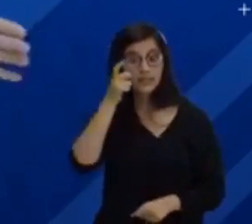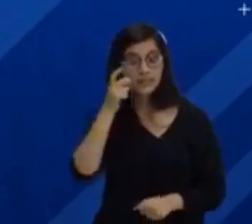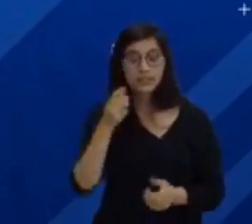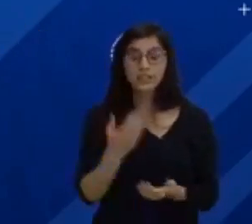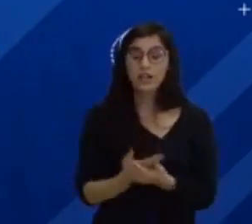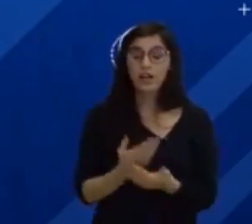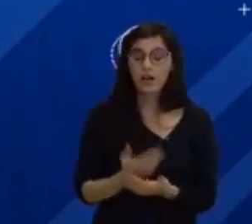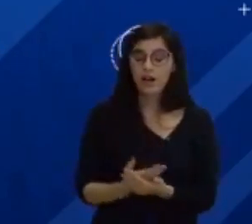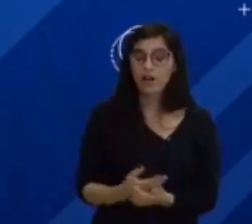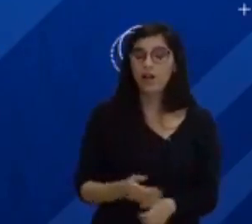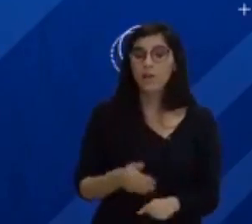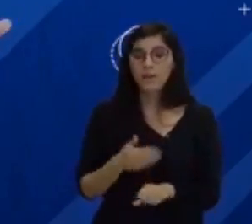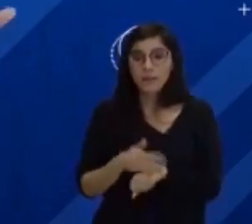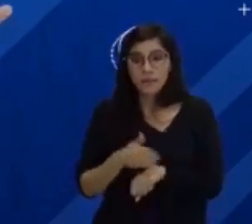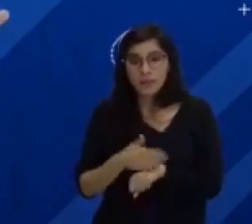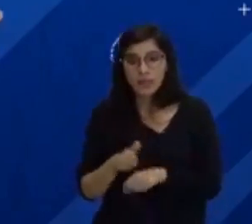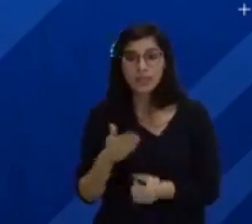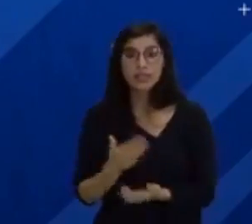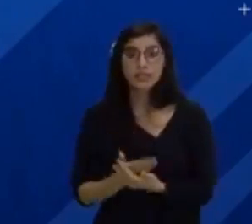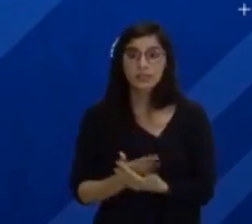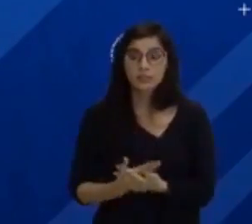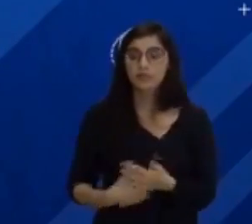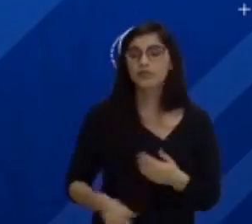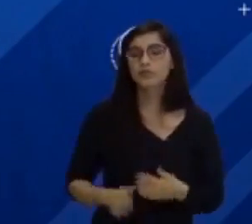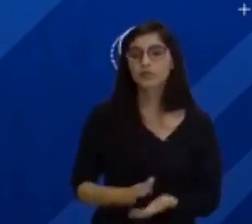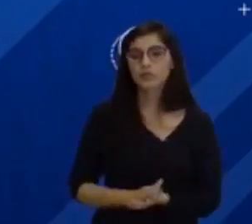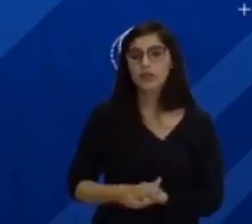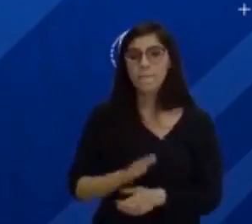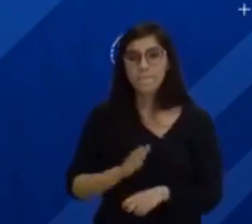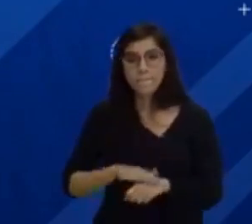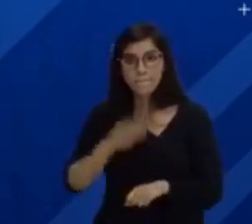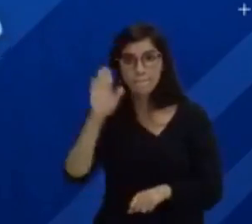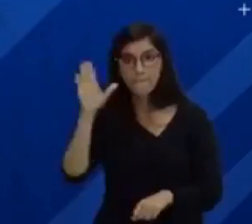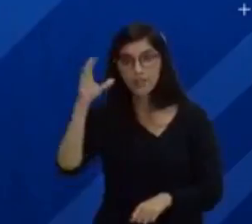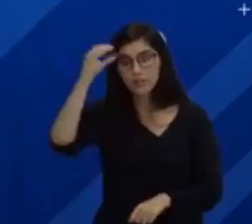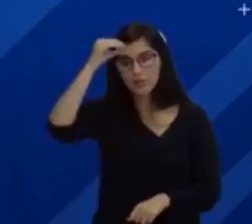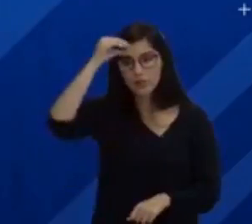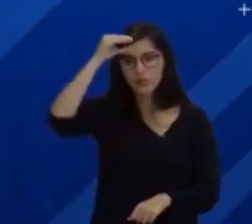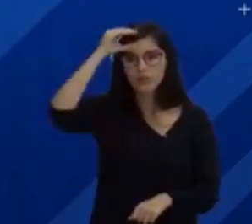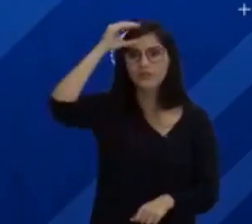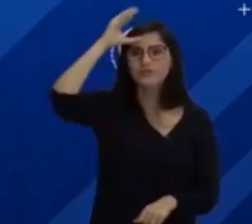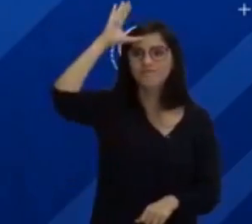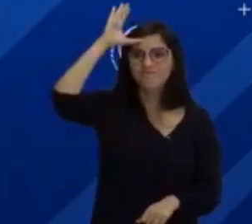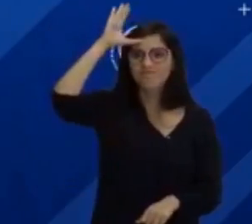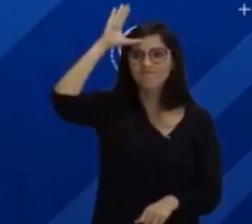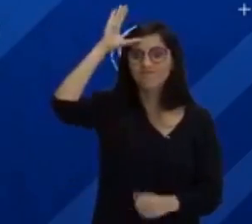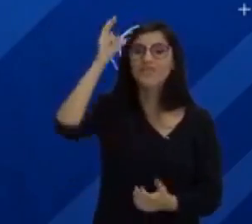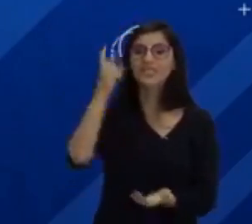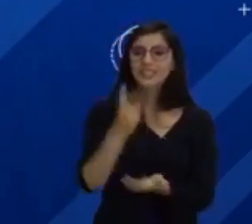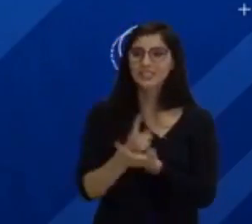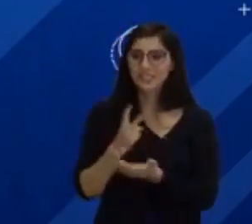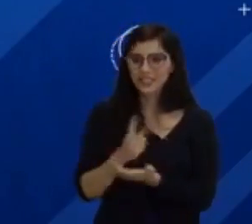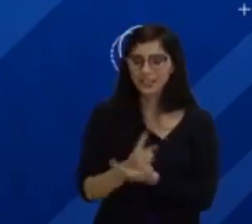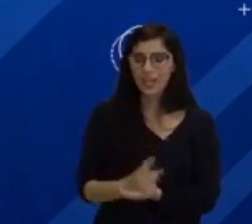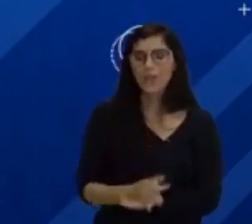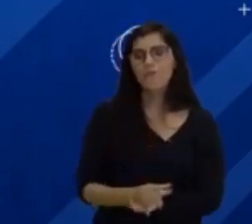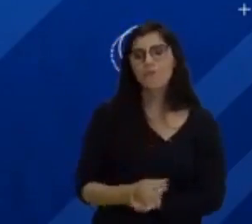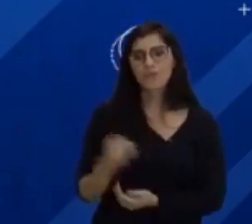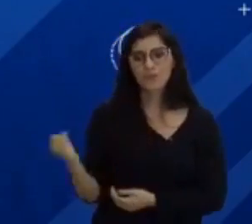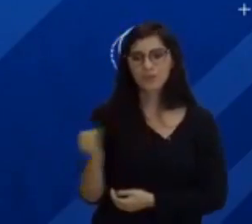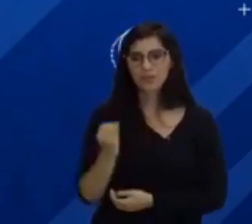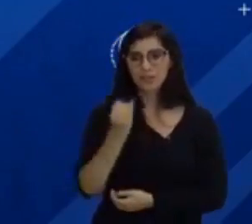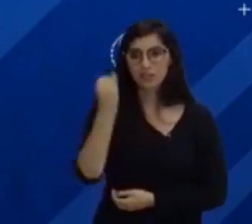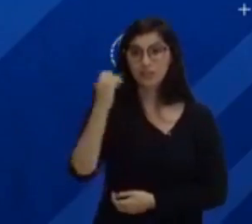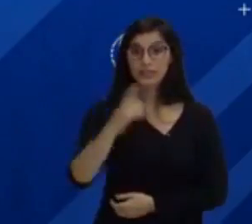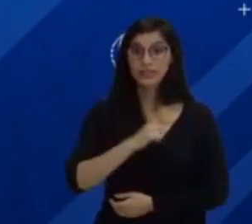mantenha esse ritmo de estudos. E mais, pessoal, o conhecimento sempre é bem-vindo. Você tendo acesso